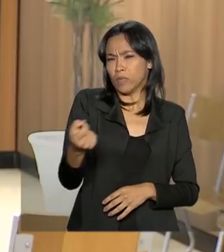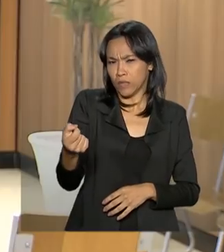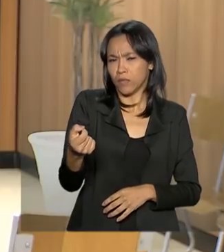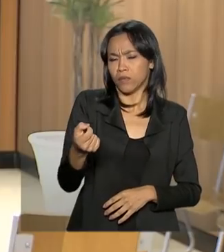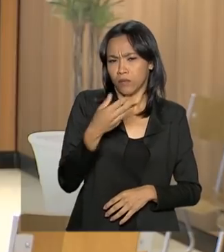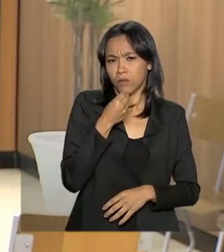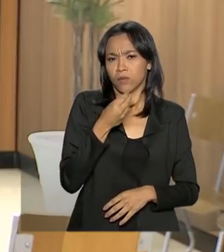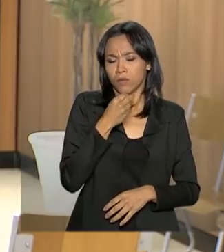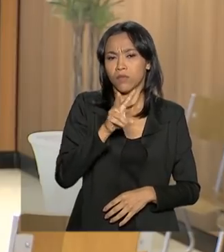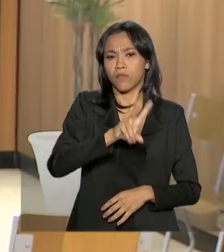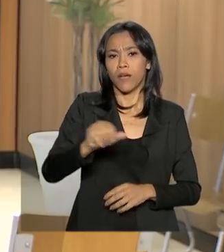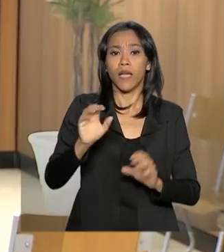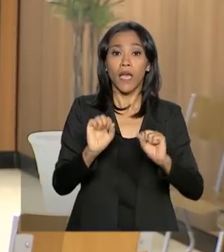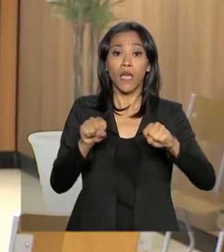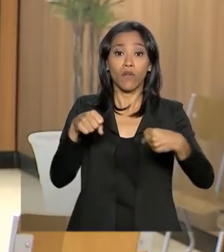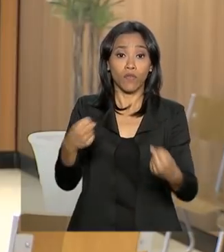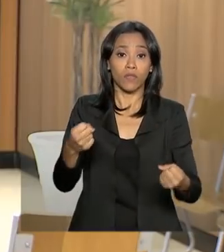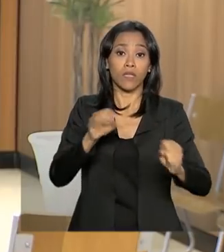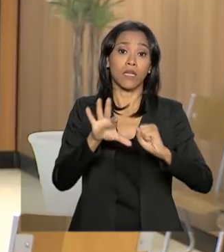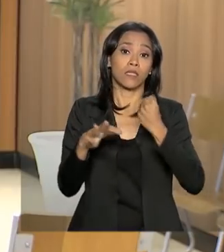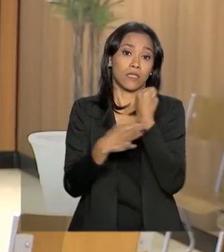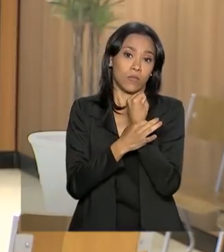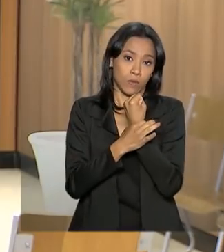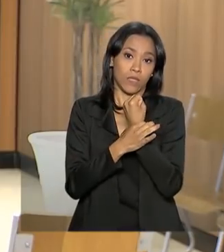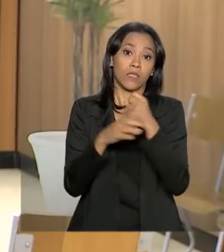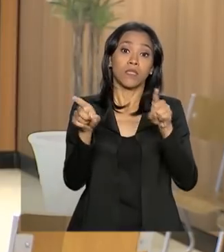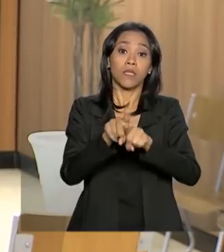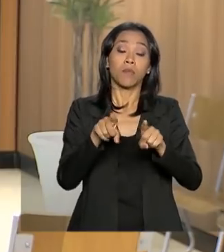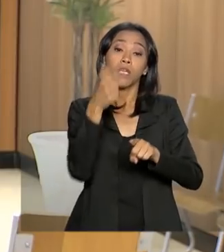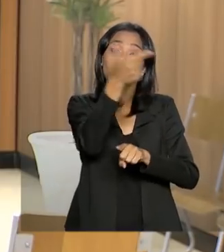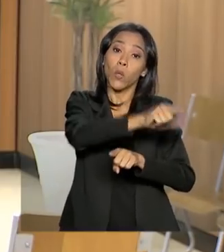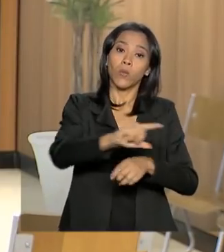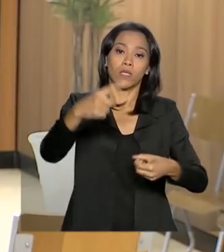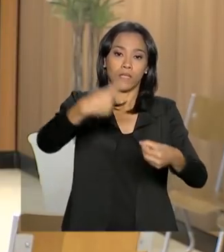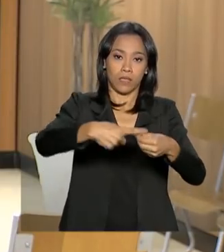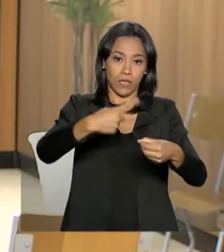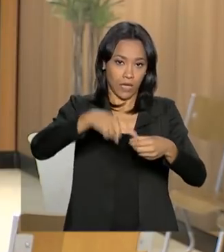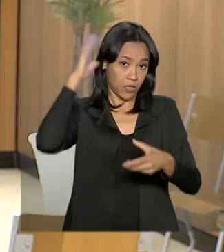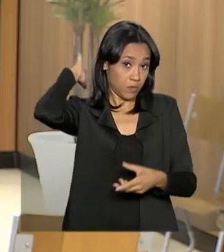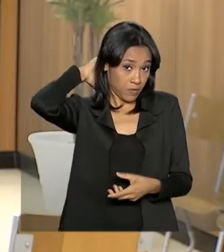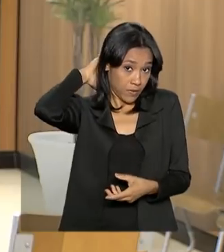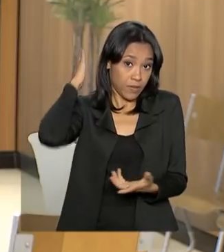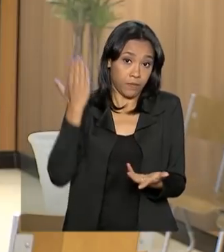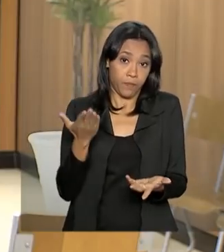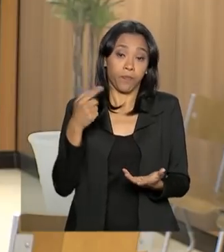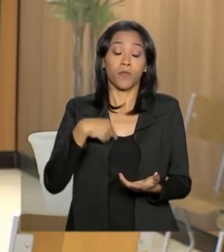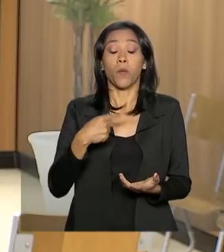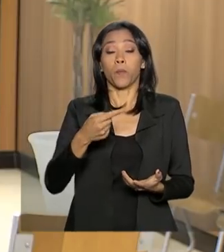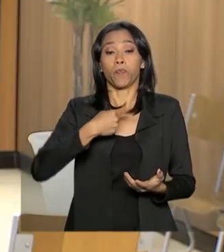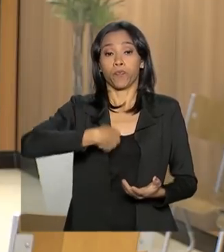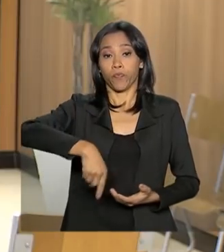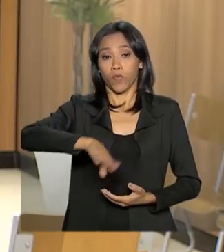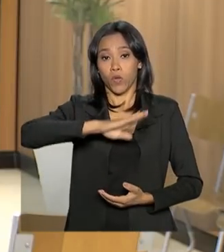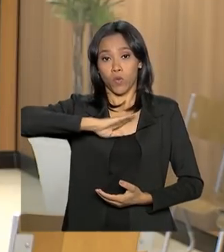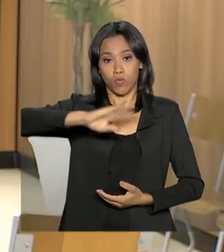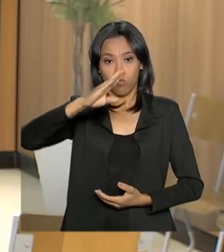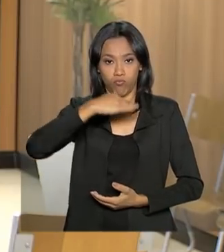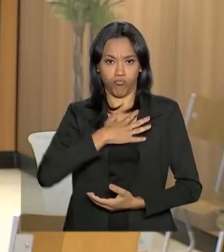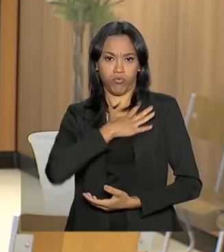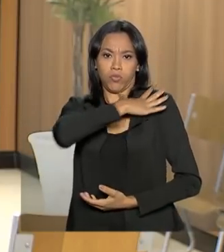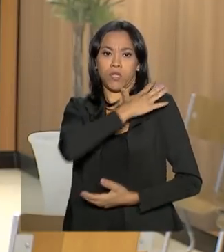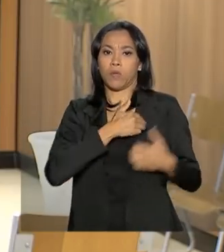vão reforçar a segurança em Belém do Pará. O general Guilherme Teófilo explicou ainda que o crime